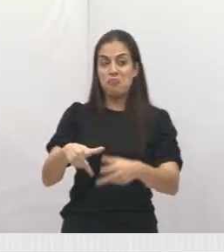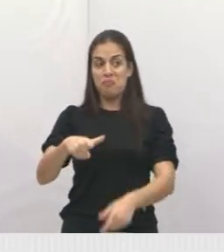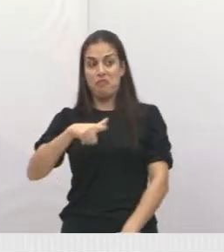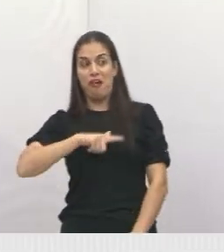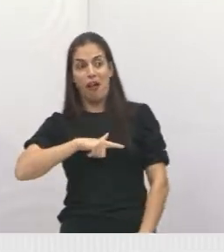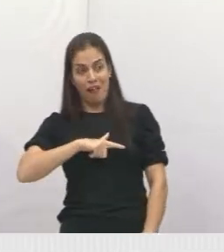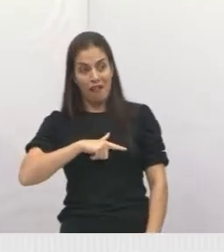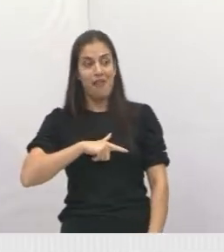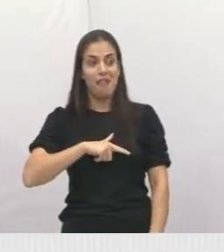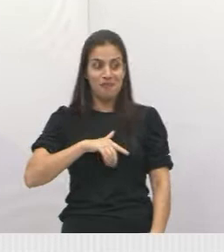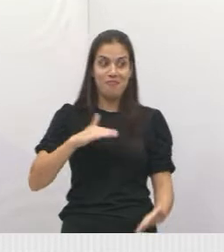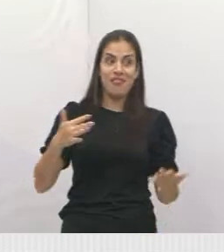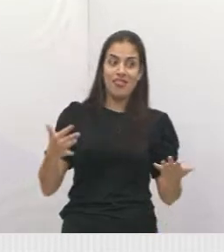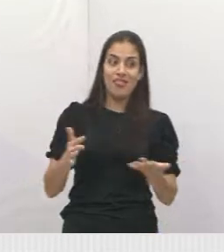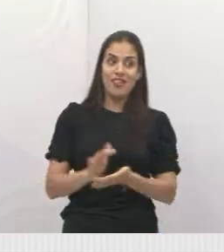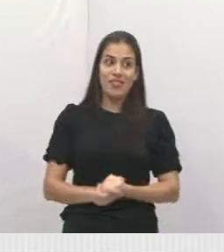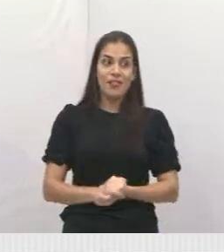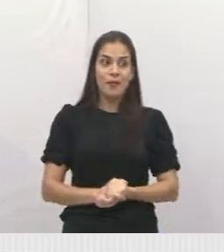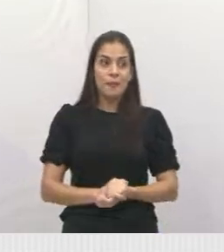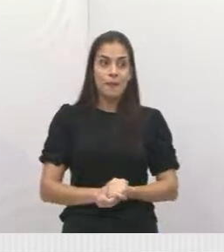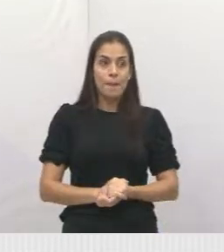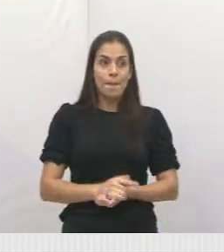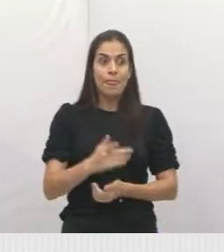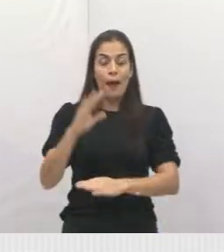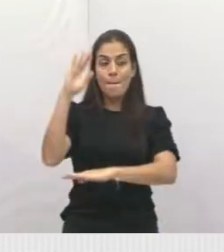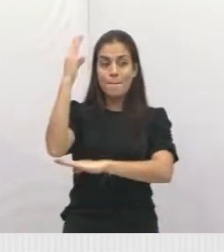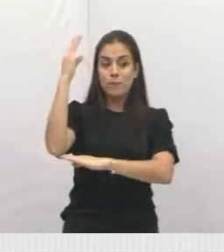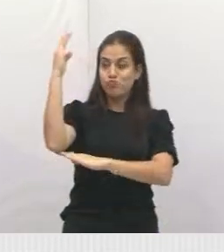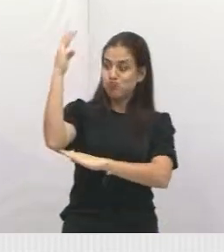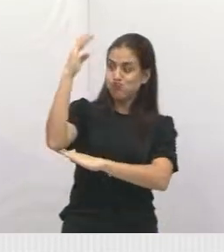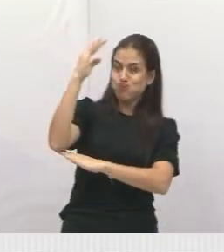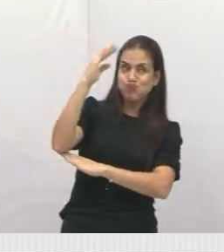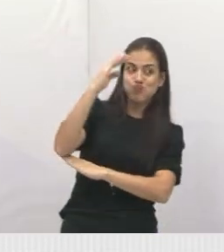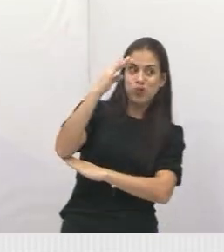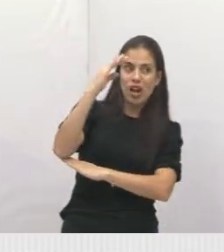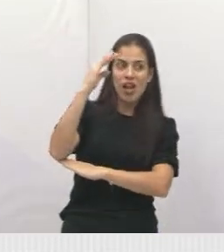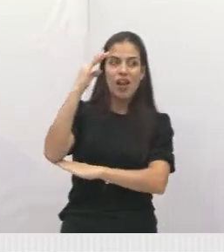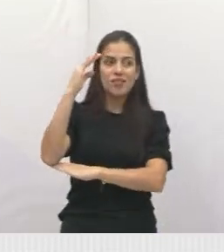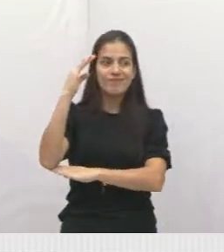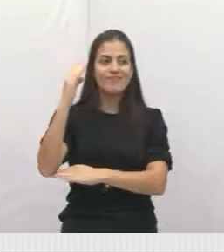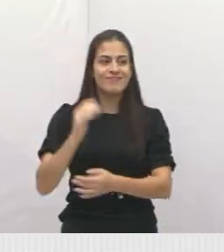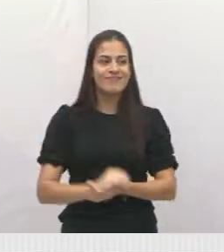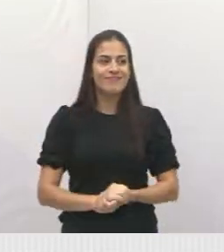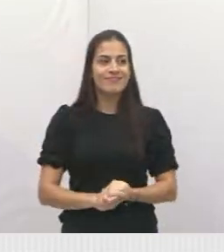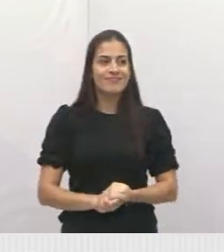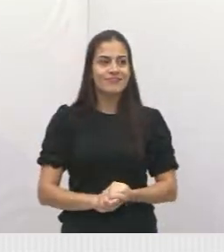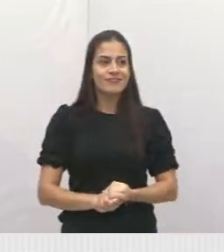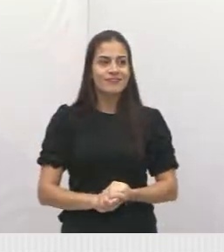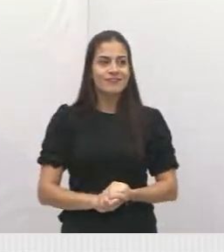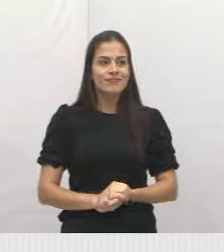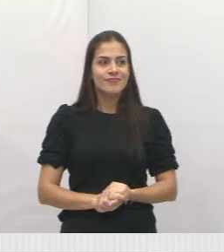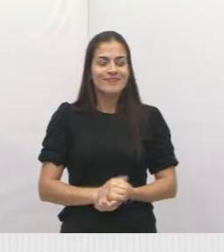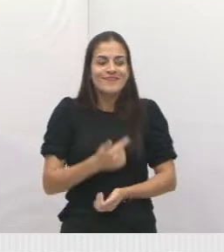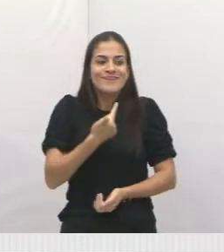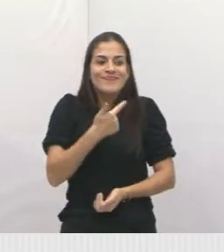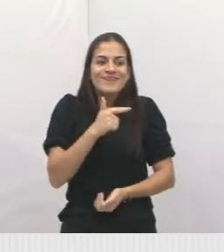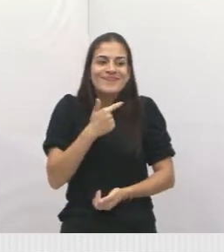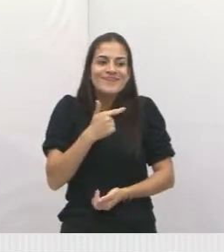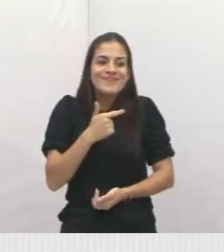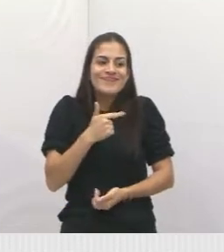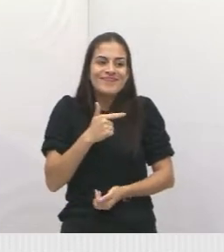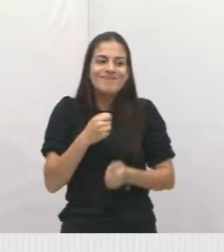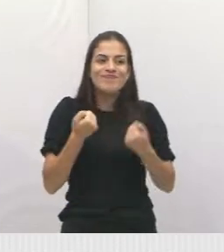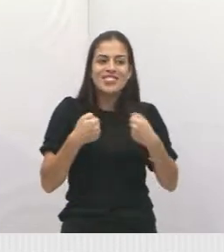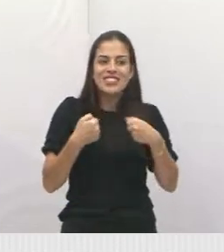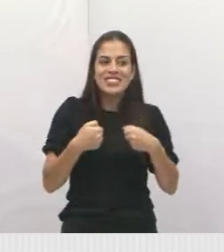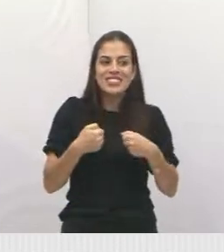Aí o poste, que está também aí, agora na parte da EDP. A gente tem que rir, presidente? Mas é sério o